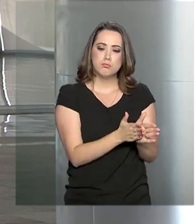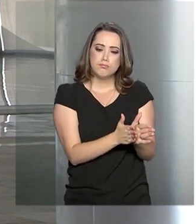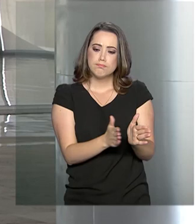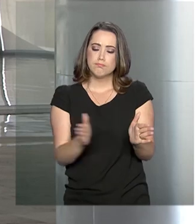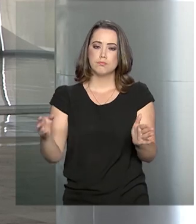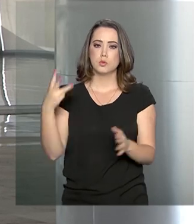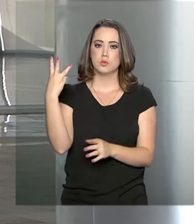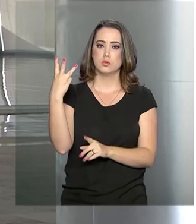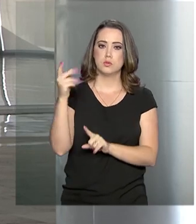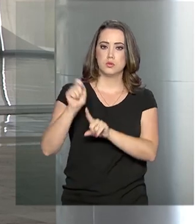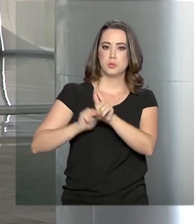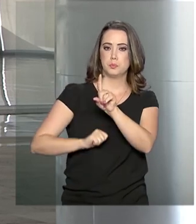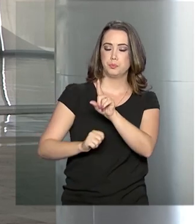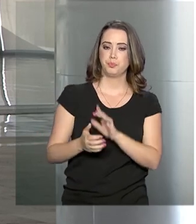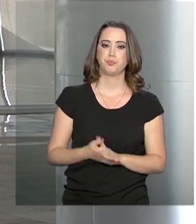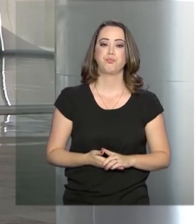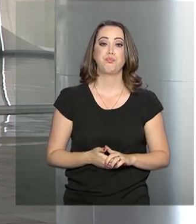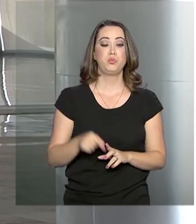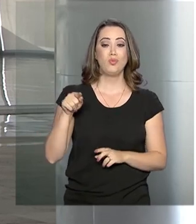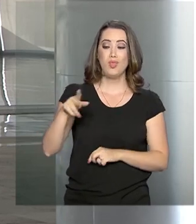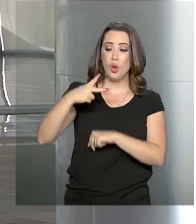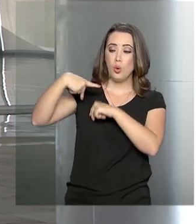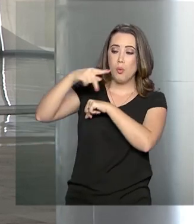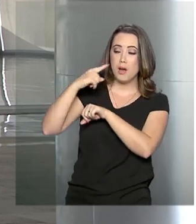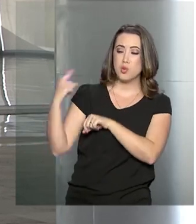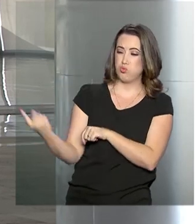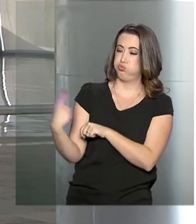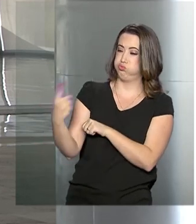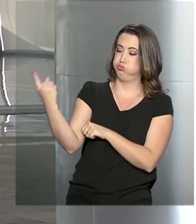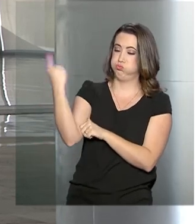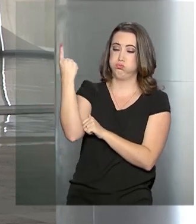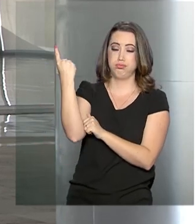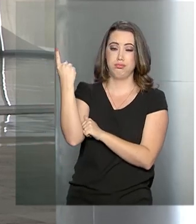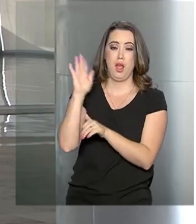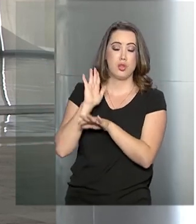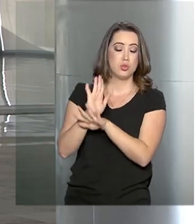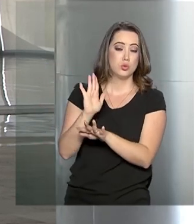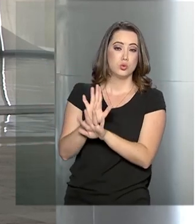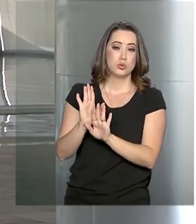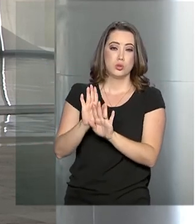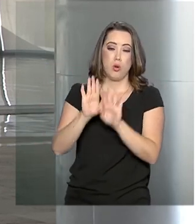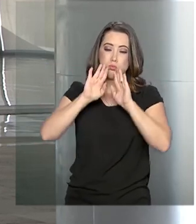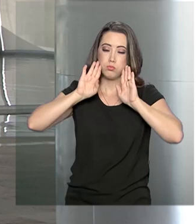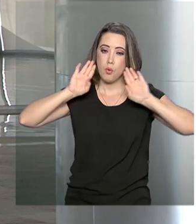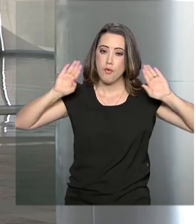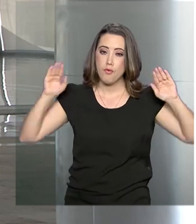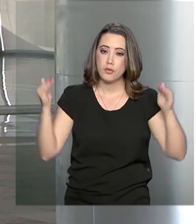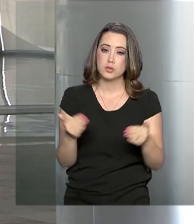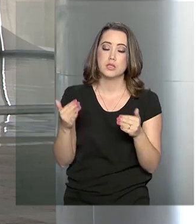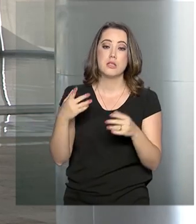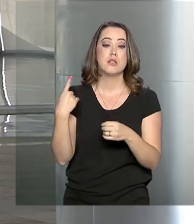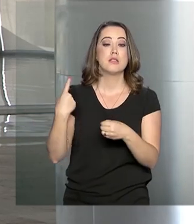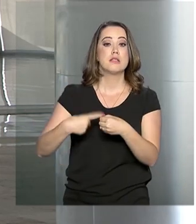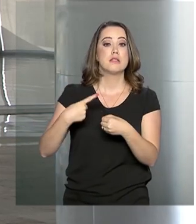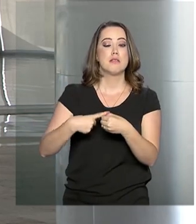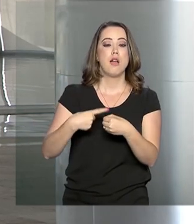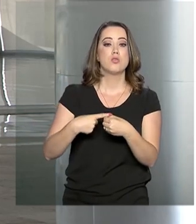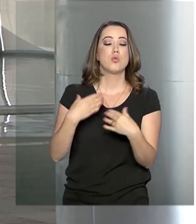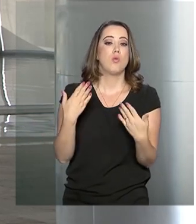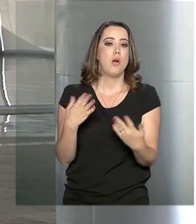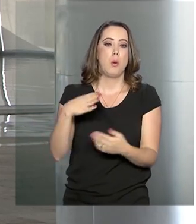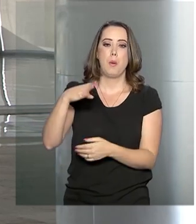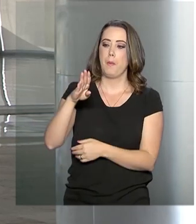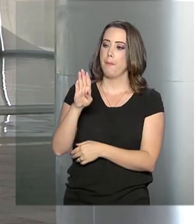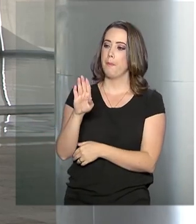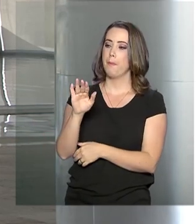de três meses. Em Moçambique, a ajuda humanitária brasileira vai se concentrar na cidade de Beira, a segunda maior do